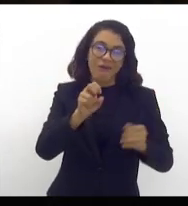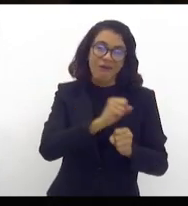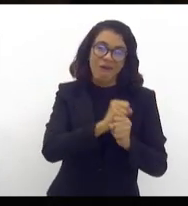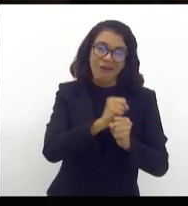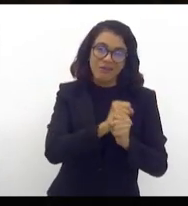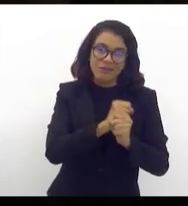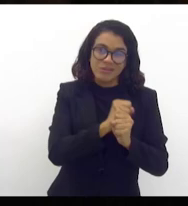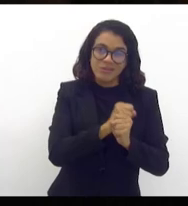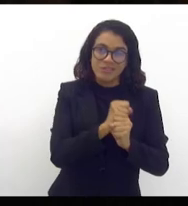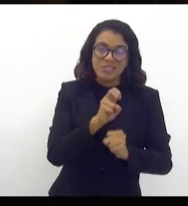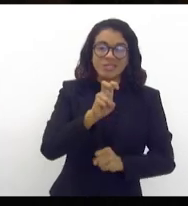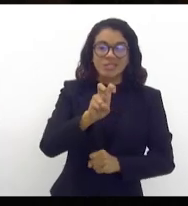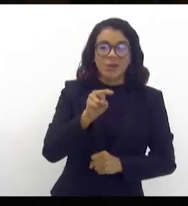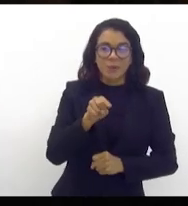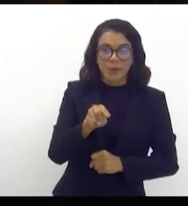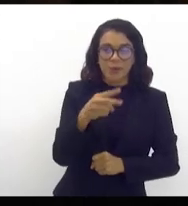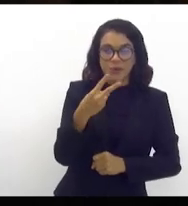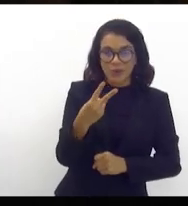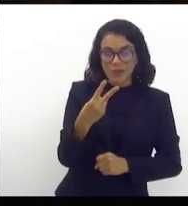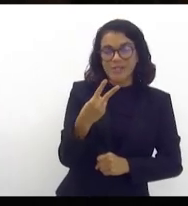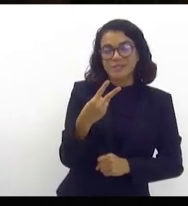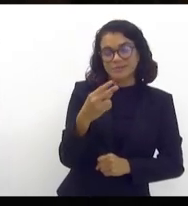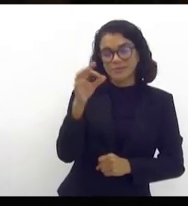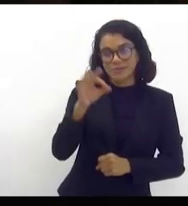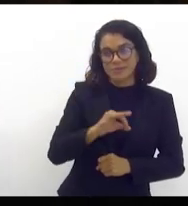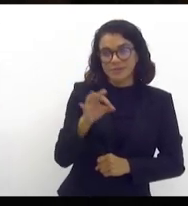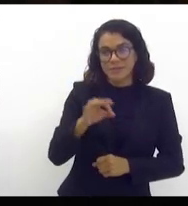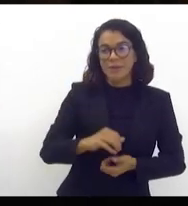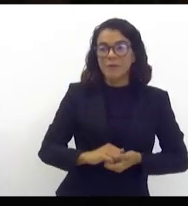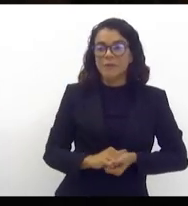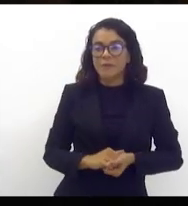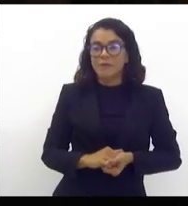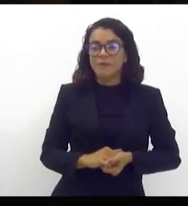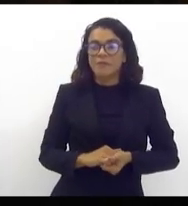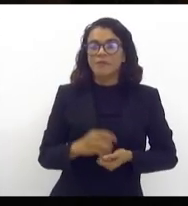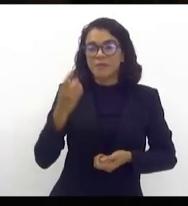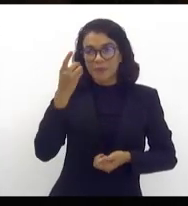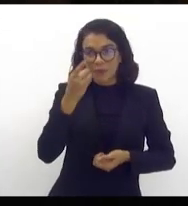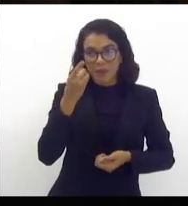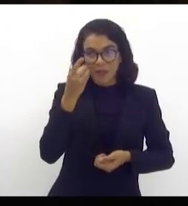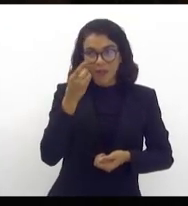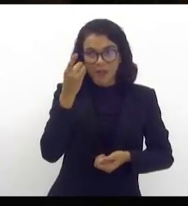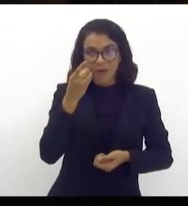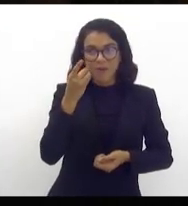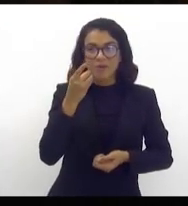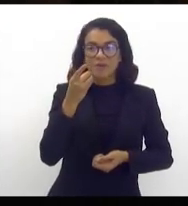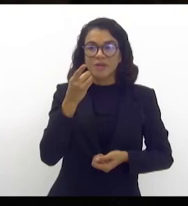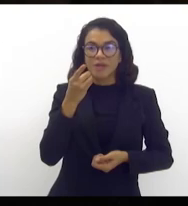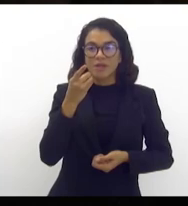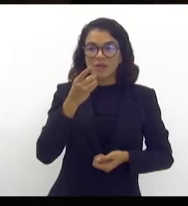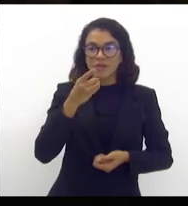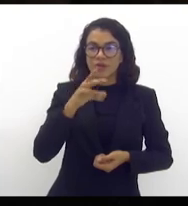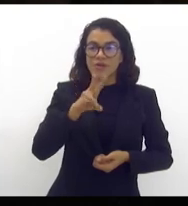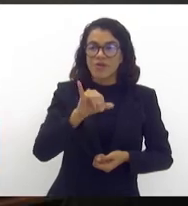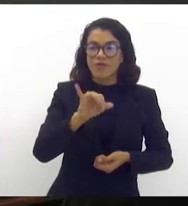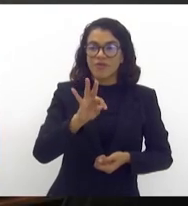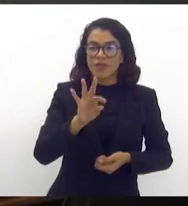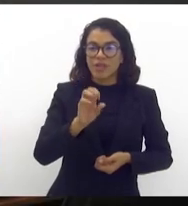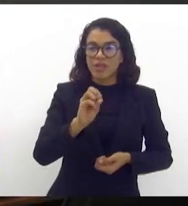% de juros real. Concedo a parte à vossa excelência, deputado Vitor Júlio. Deputado Luiz Paulo, ontem,